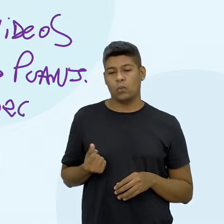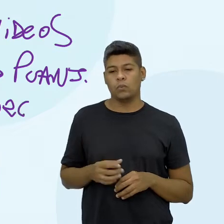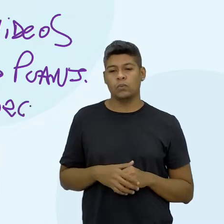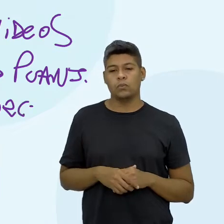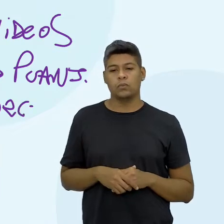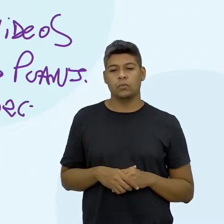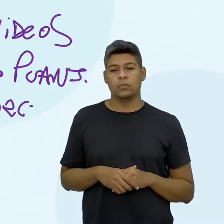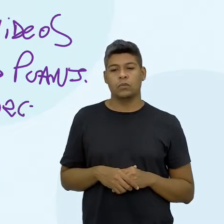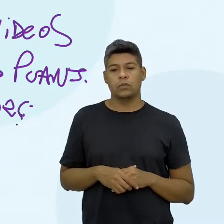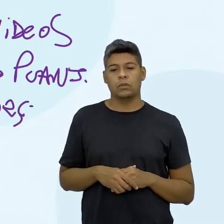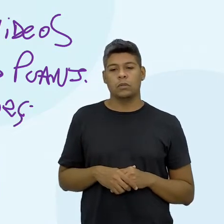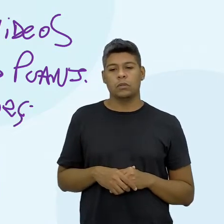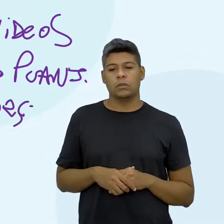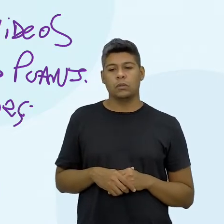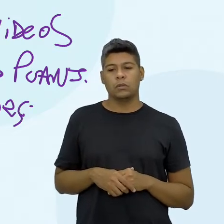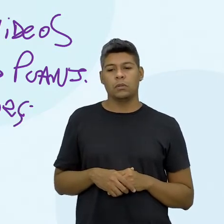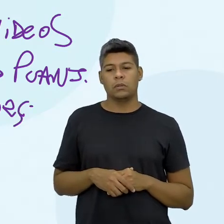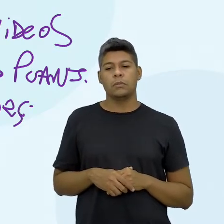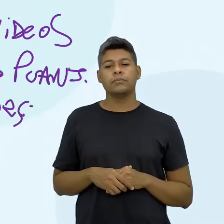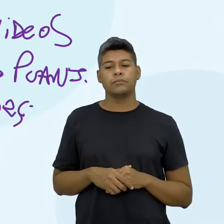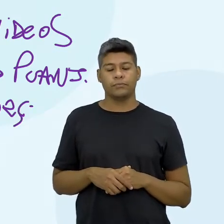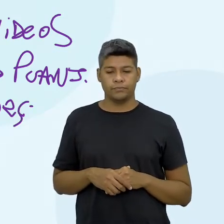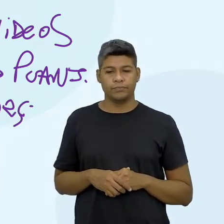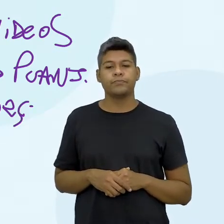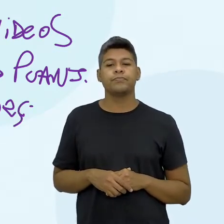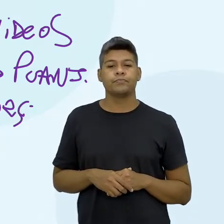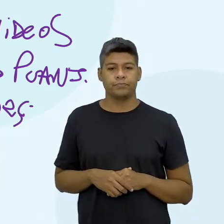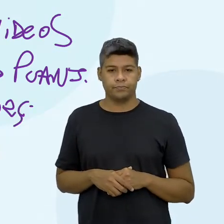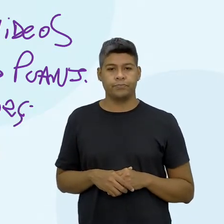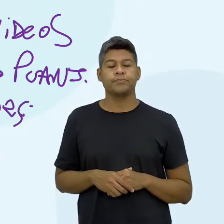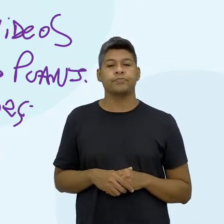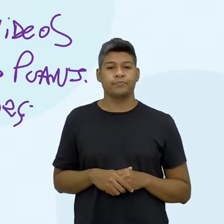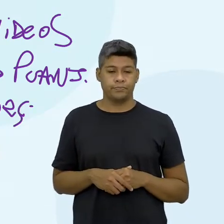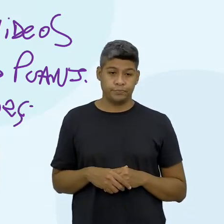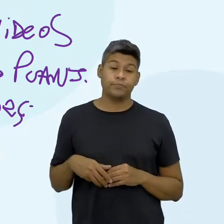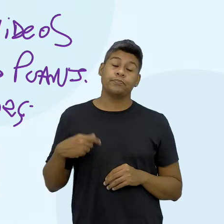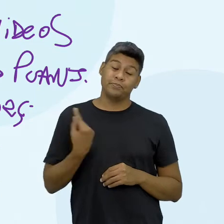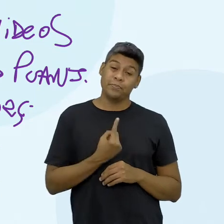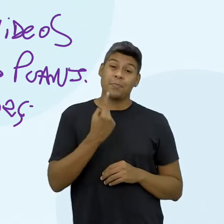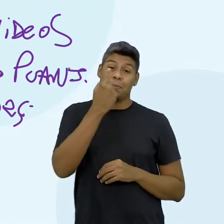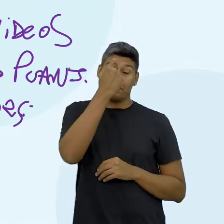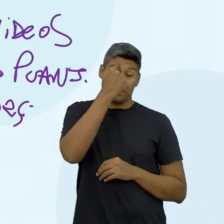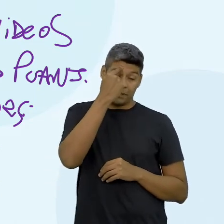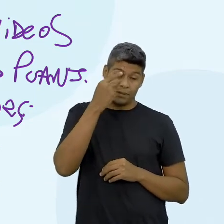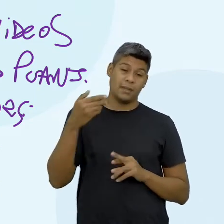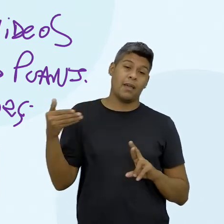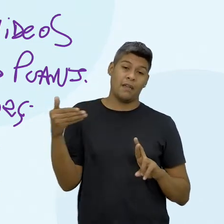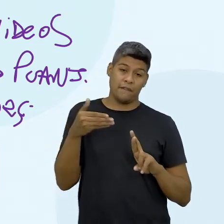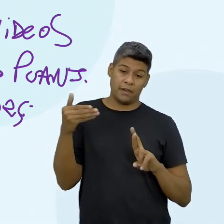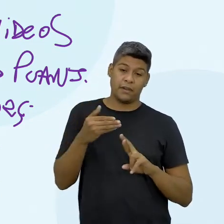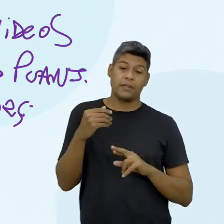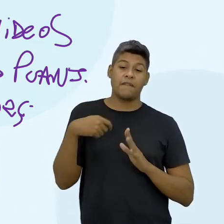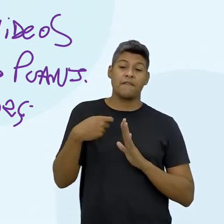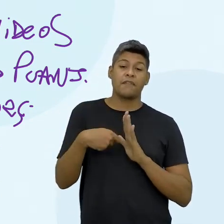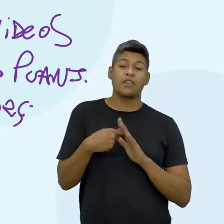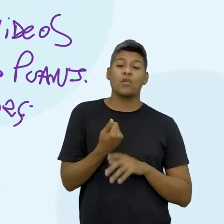Eita e orçamento. Então, nós vamos buscar referências de dois vídeos.